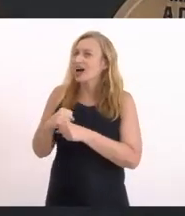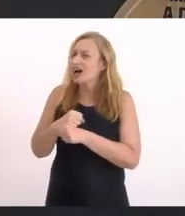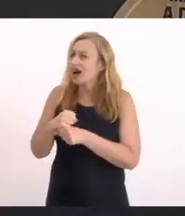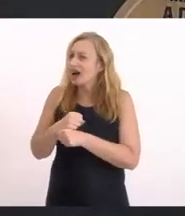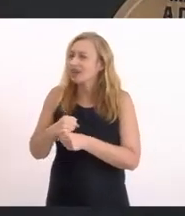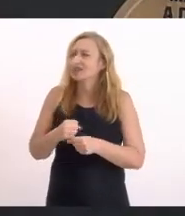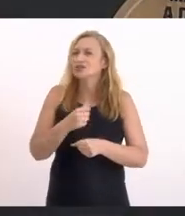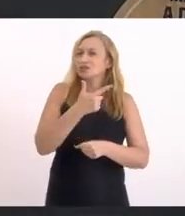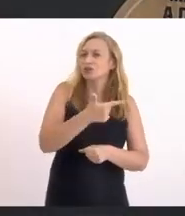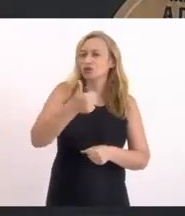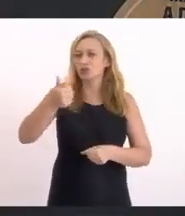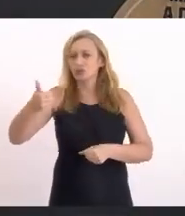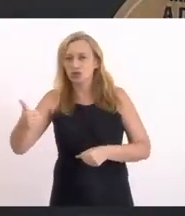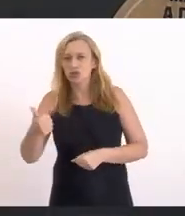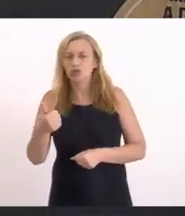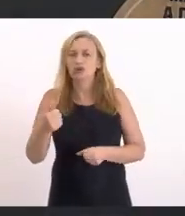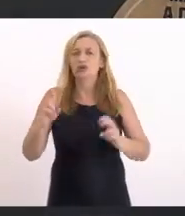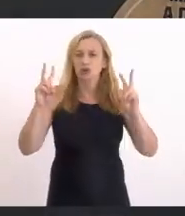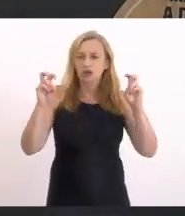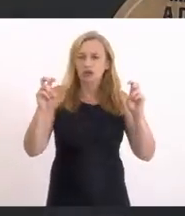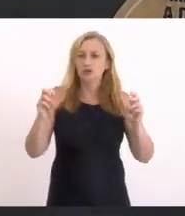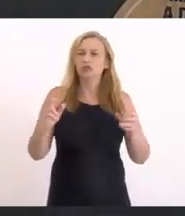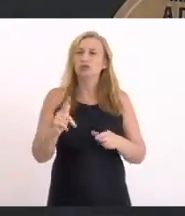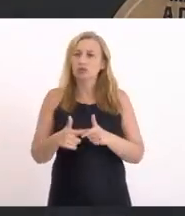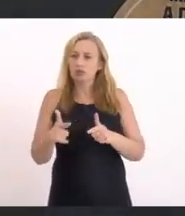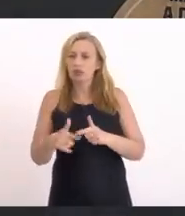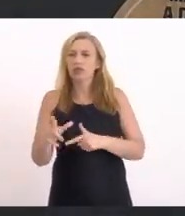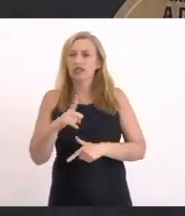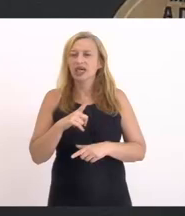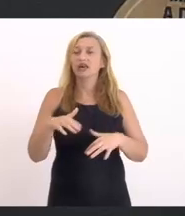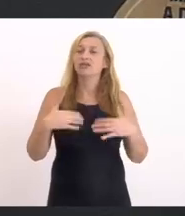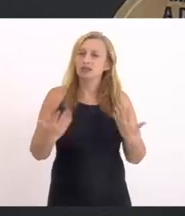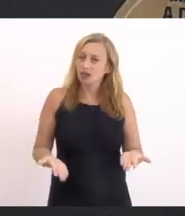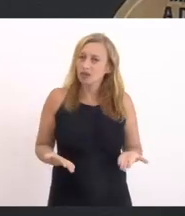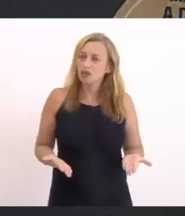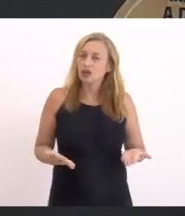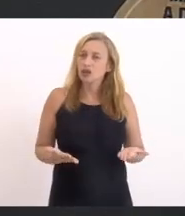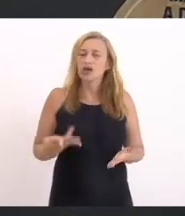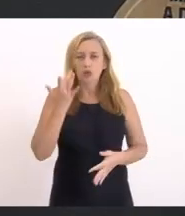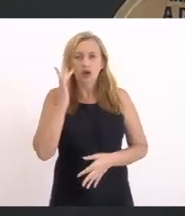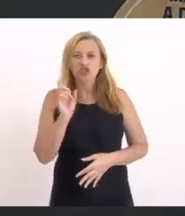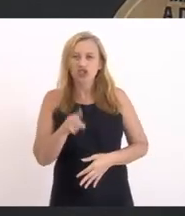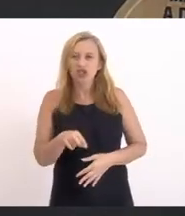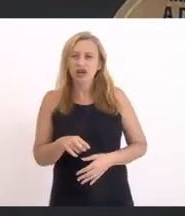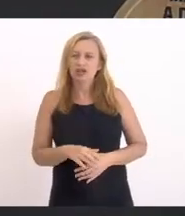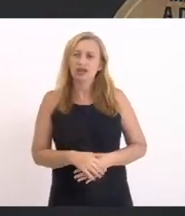2001 Relacionado especificamente A questão da Barra Franca Então acho que é isso